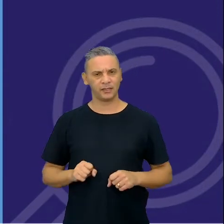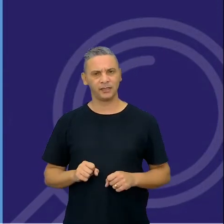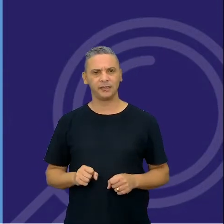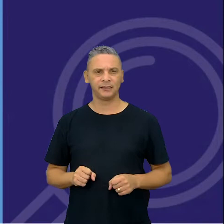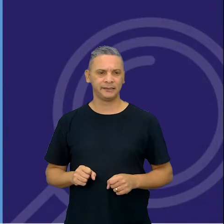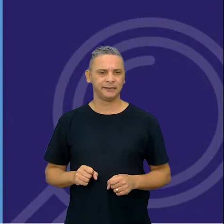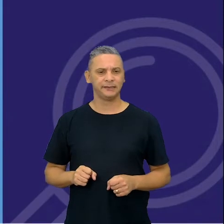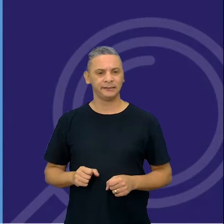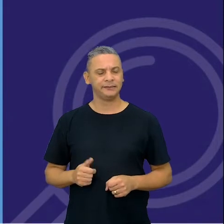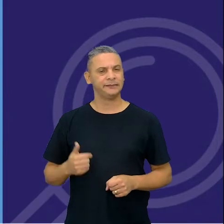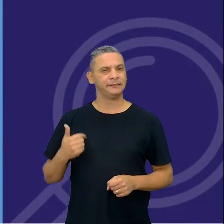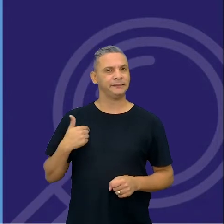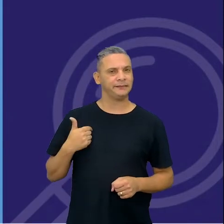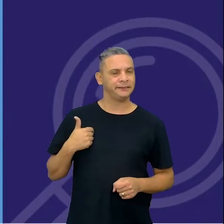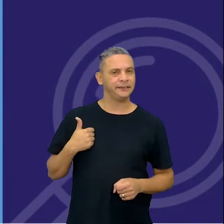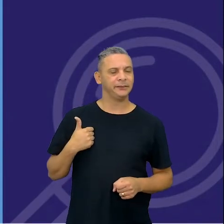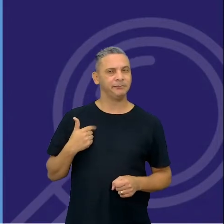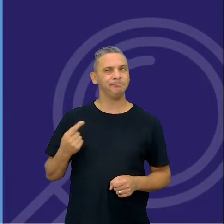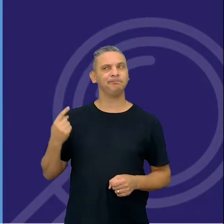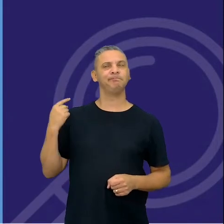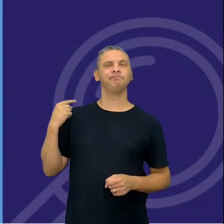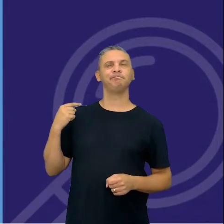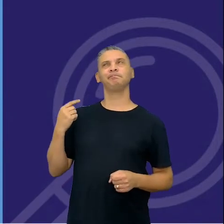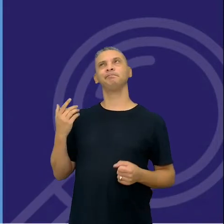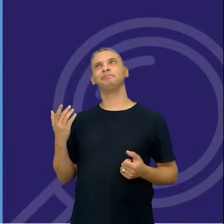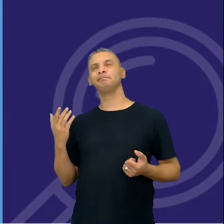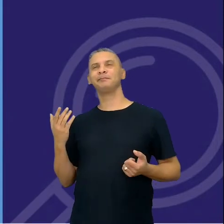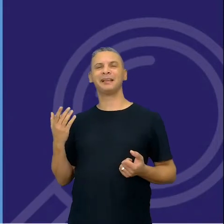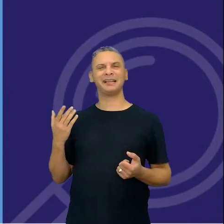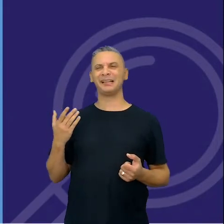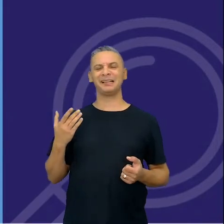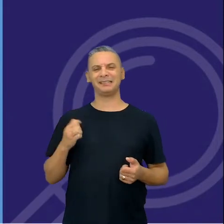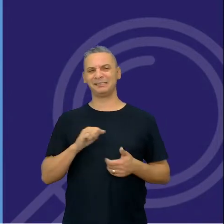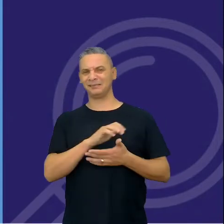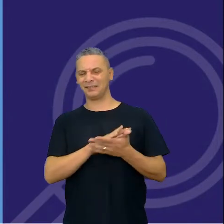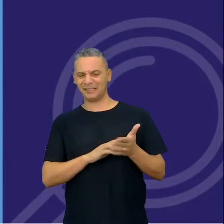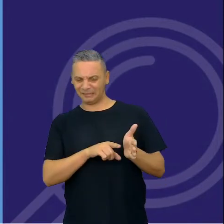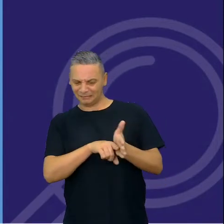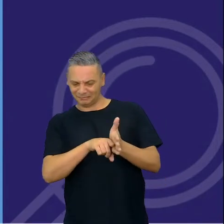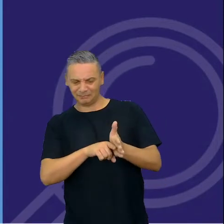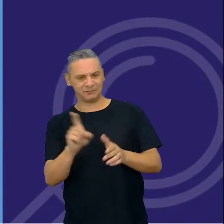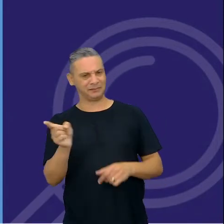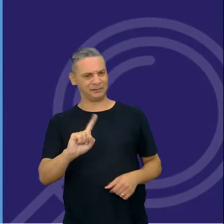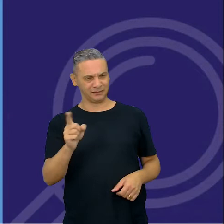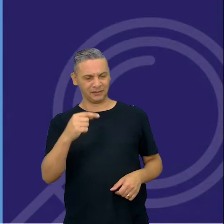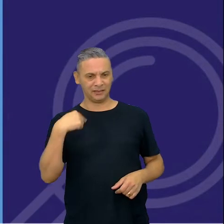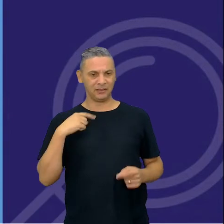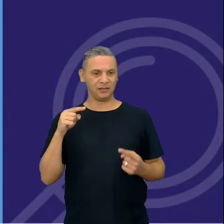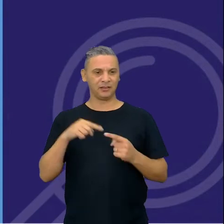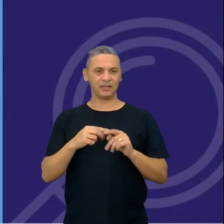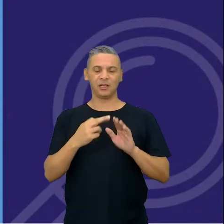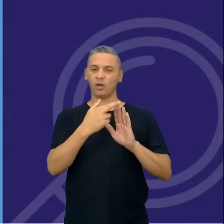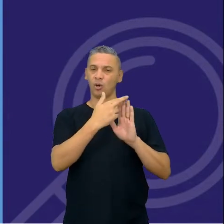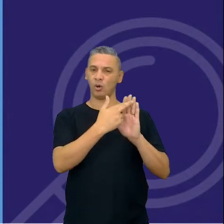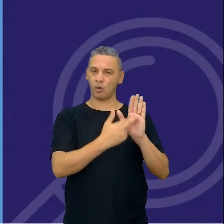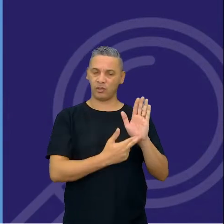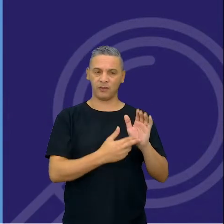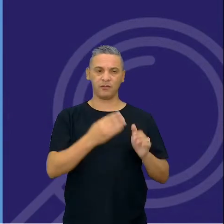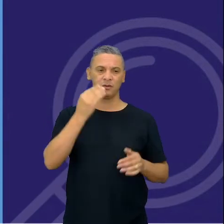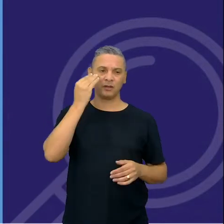até eu, há algum tempo atrás, poderia dizer assim, ela não é nada investigativa, porque eu estou trazendo um roteiro experimental,